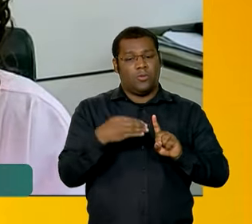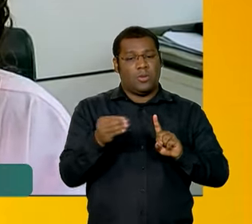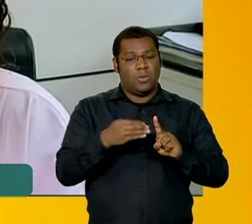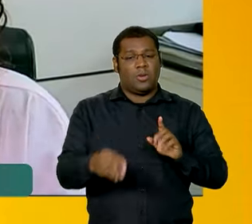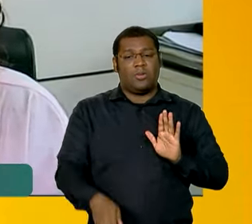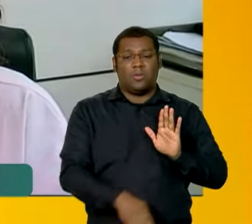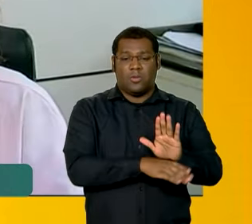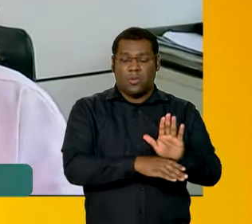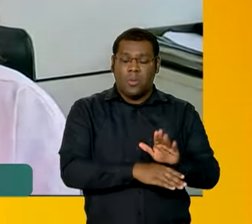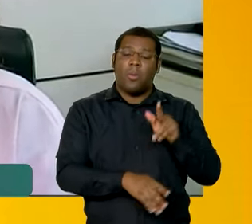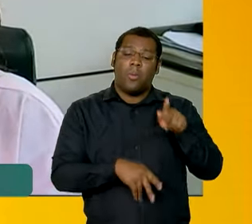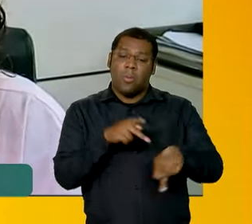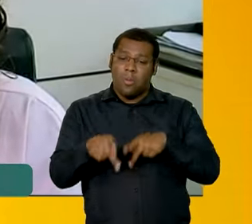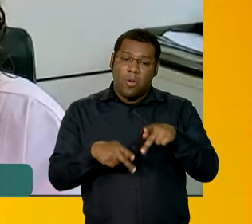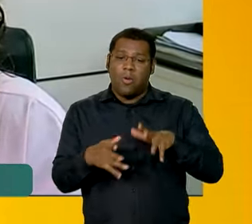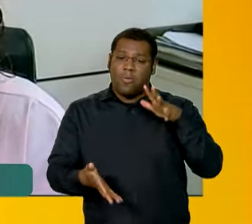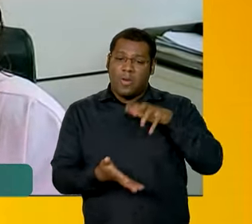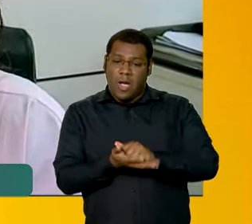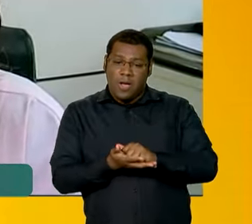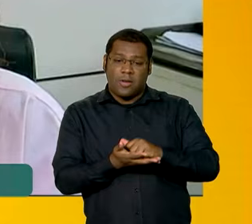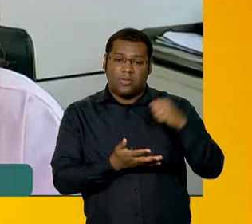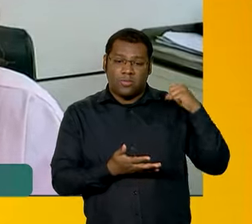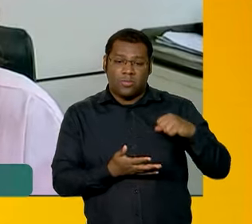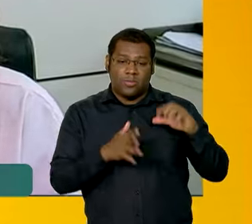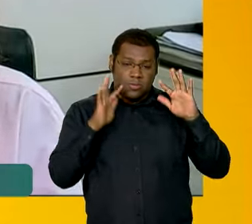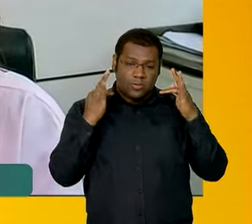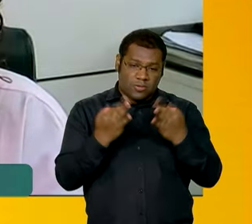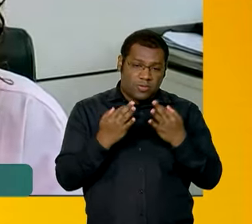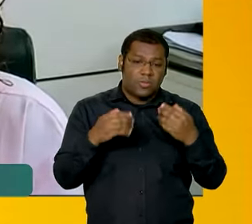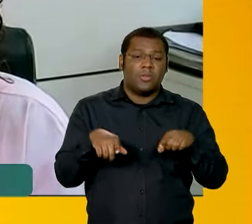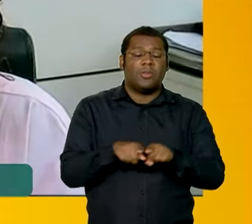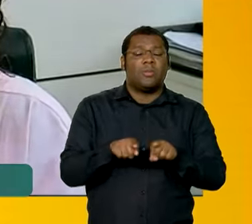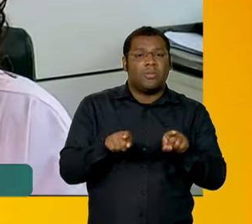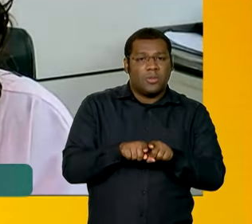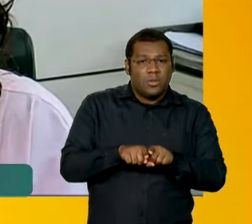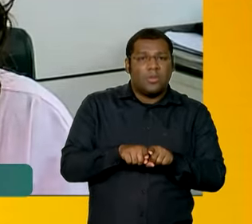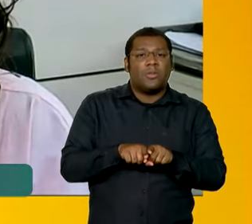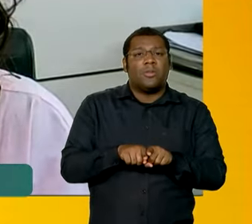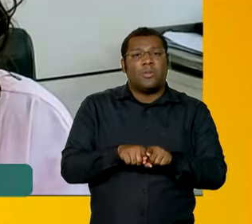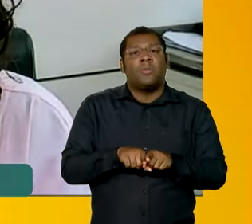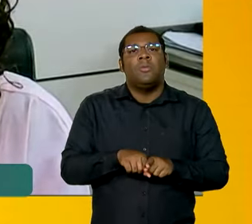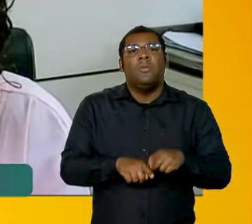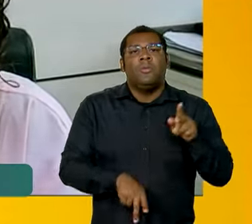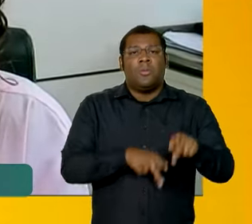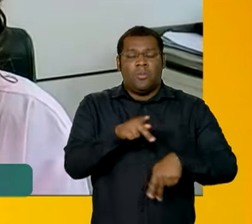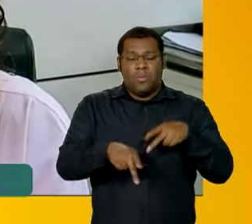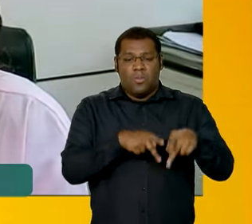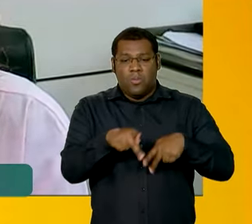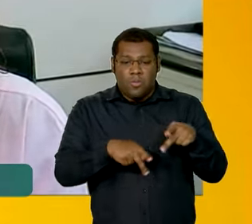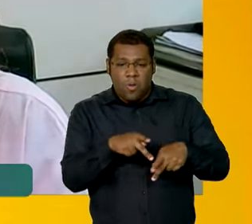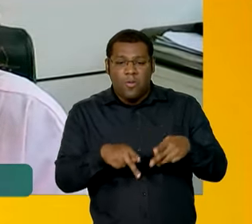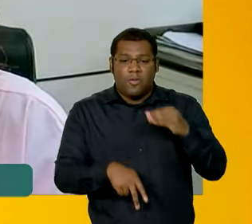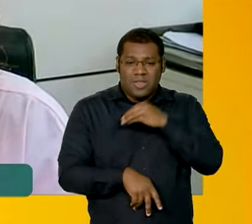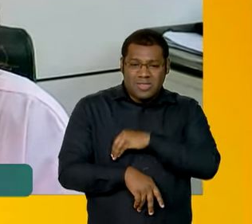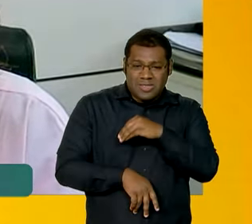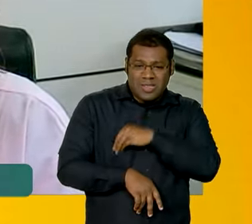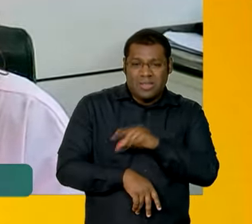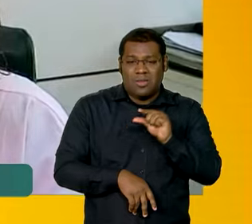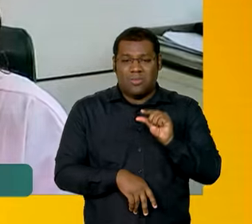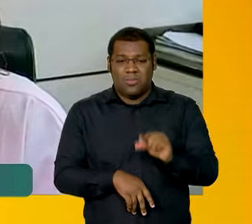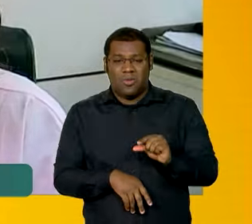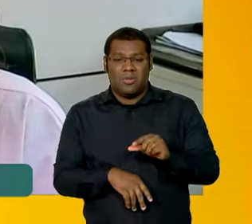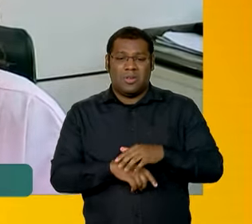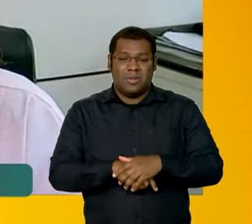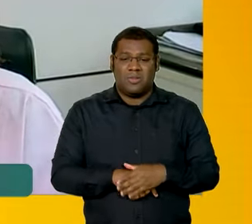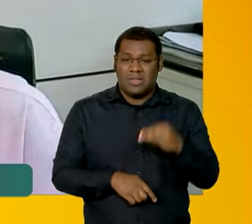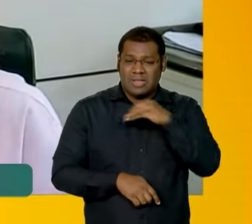público do Bolsa Família, mas o público que está ali no cadastro, que é um público vulnerável, né? Um público que tem renda abaixo de meio salário